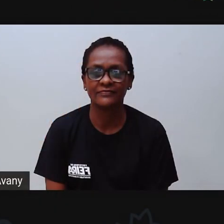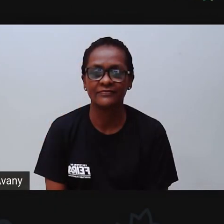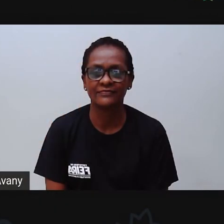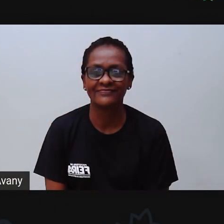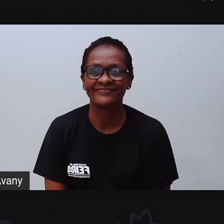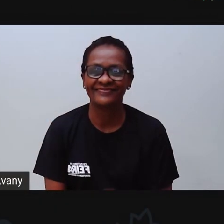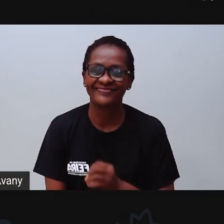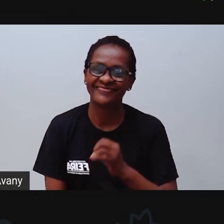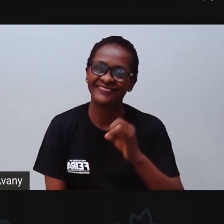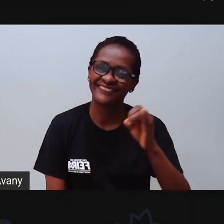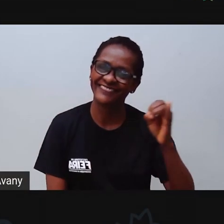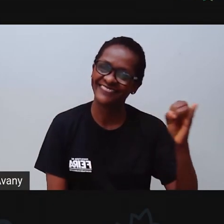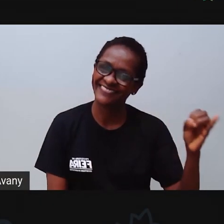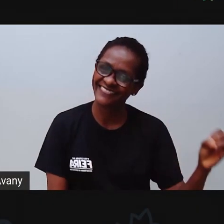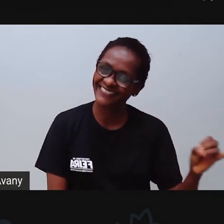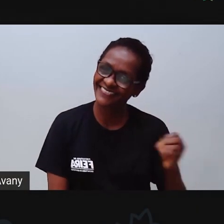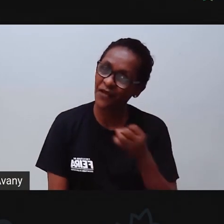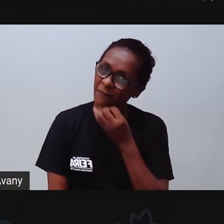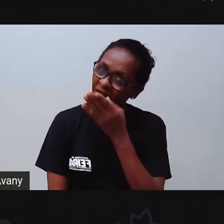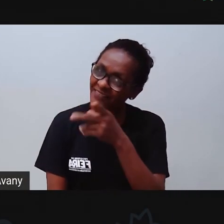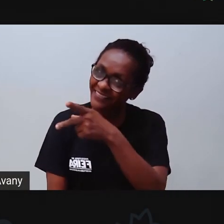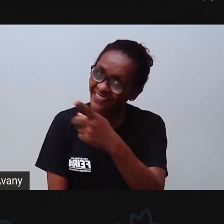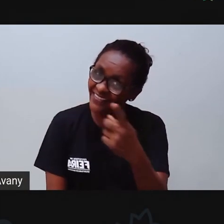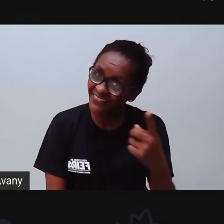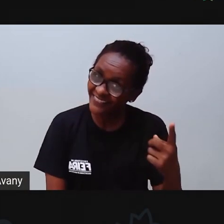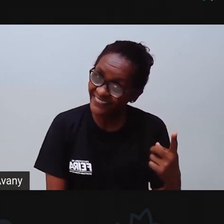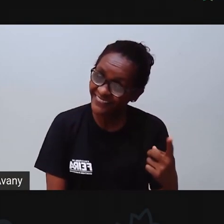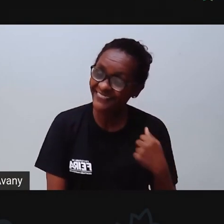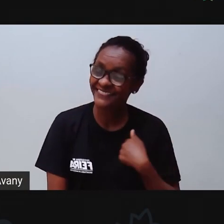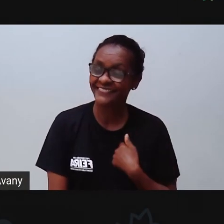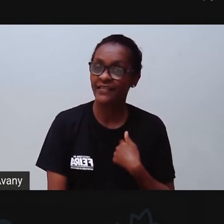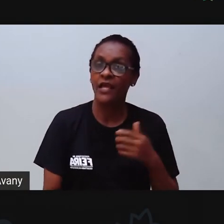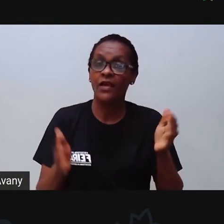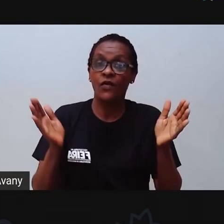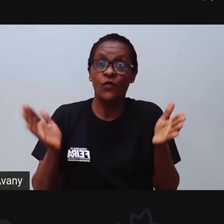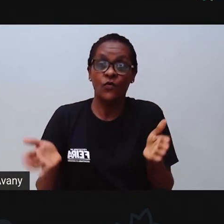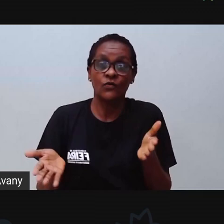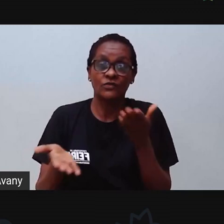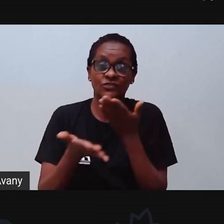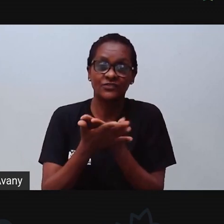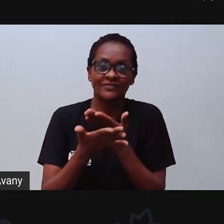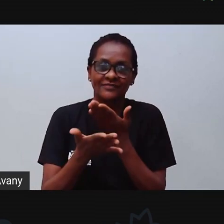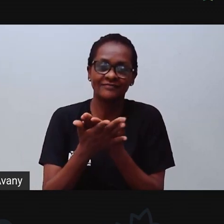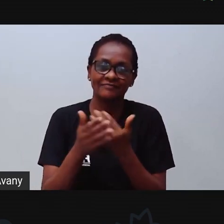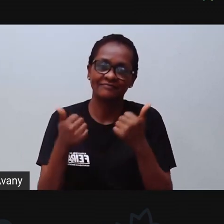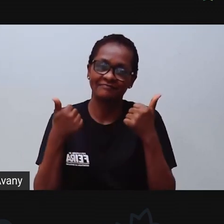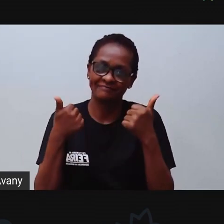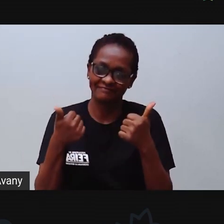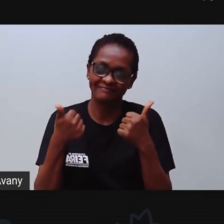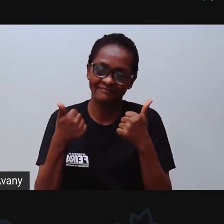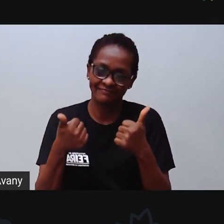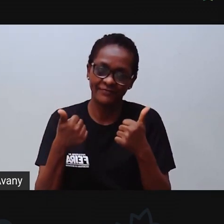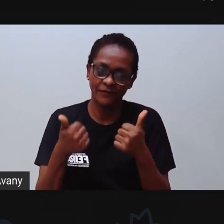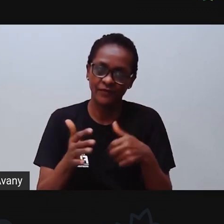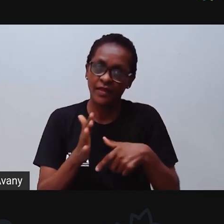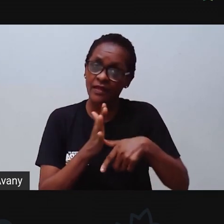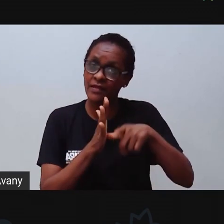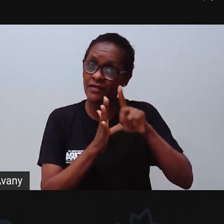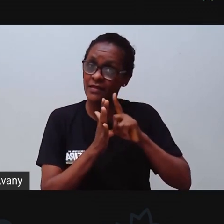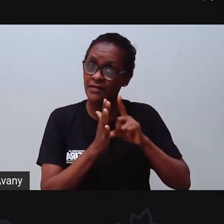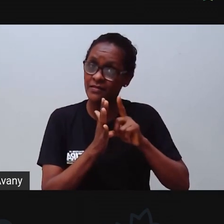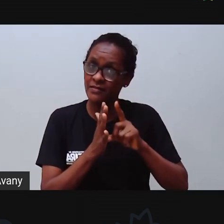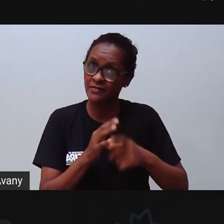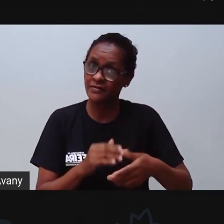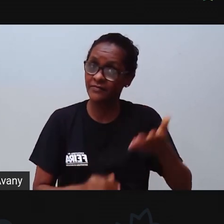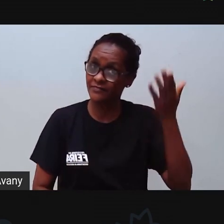Olá, crianças, tudo bem com vocês? Vamos para mais uma aula, né? Na aula anterior, nós estudamos